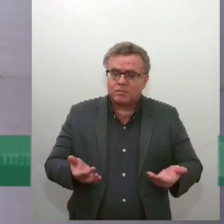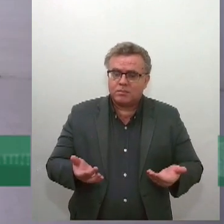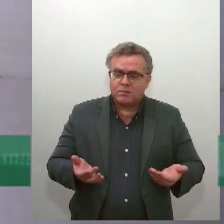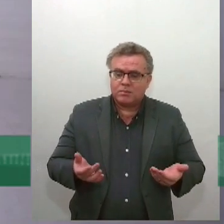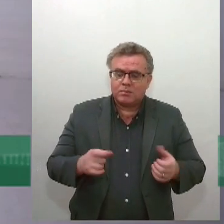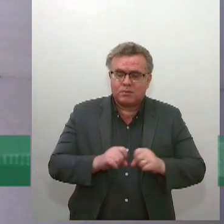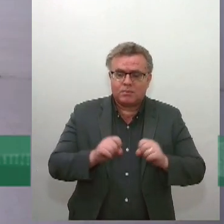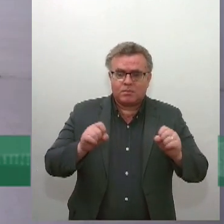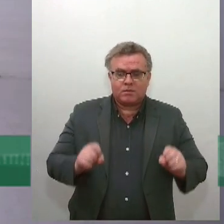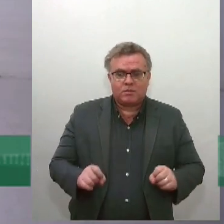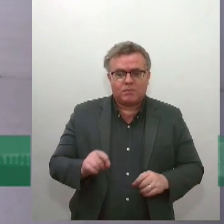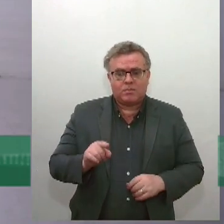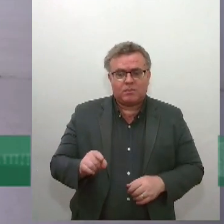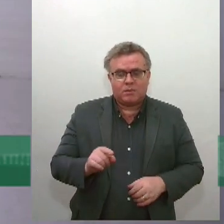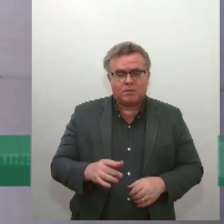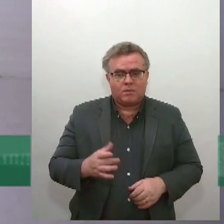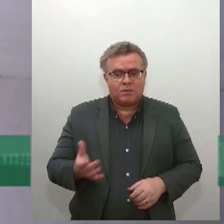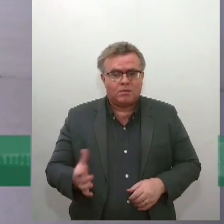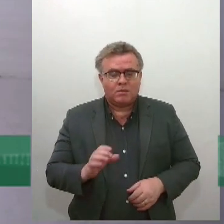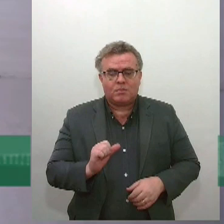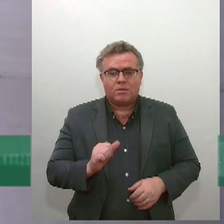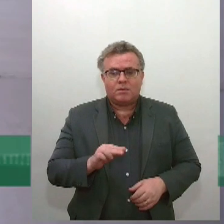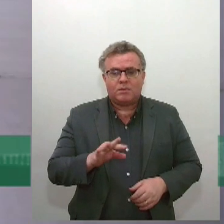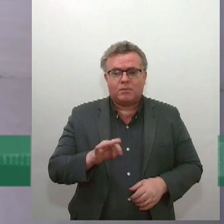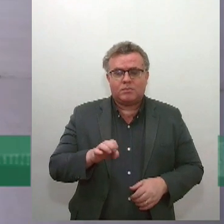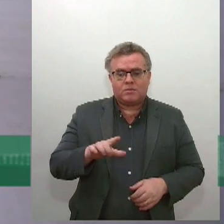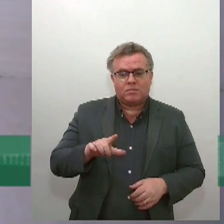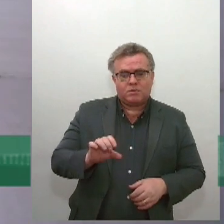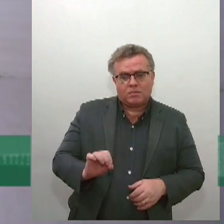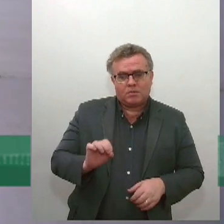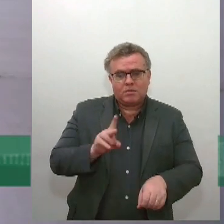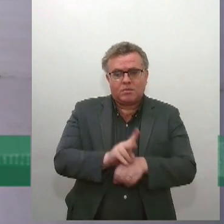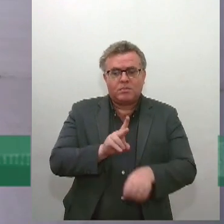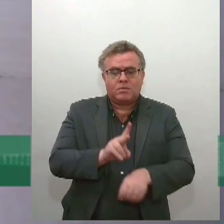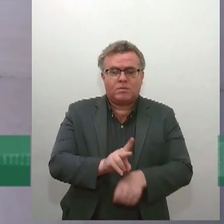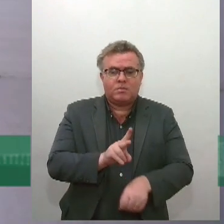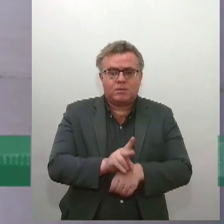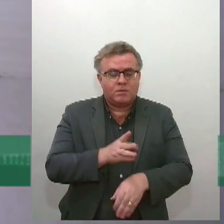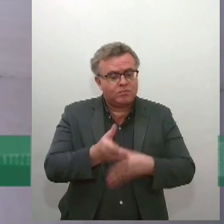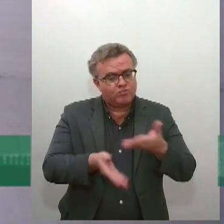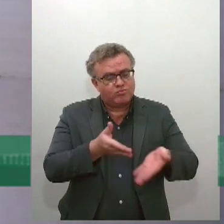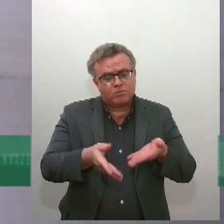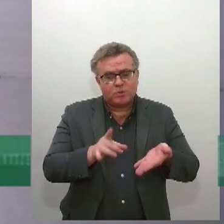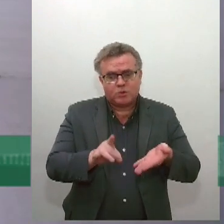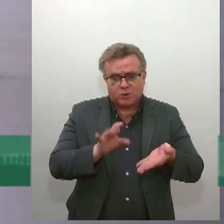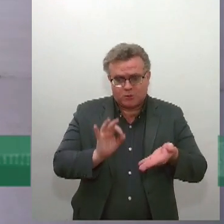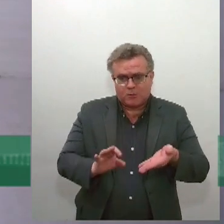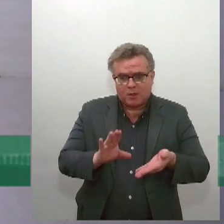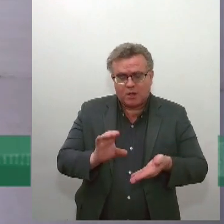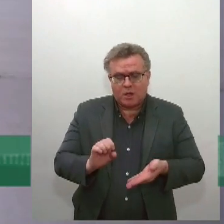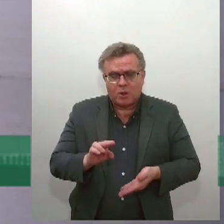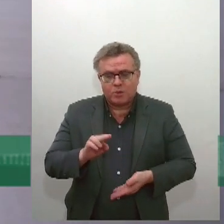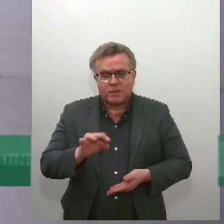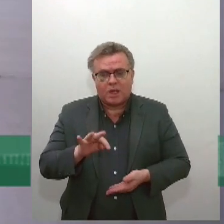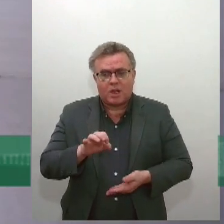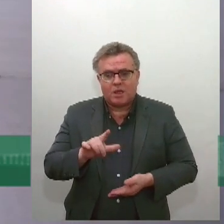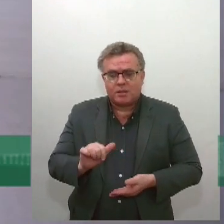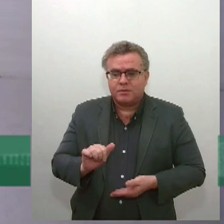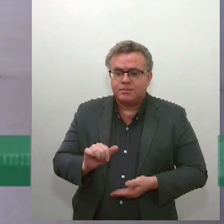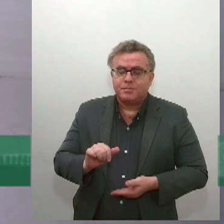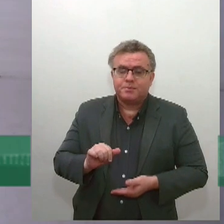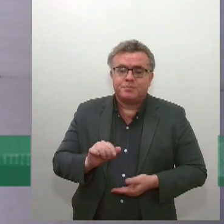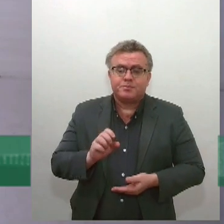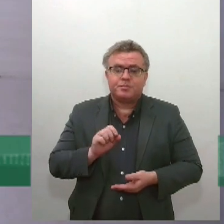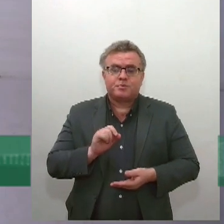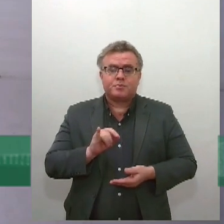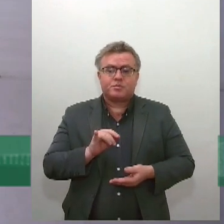o que é cautelar? Cautelar é cuidado, né, cautela, você tem um cuidado. Então, de nada adianta você entrar com um processo